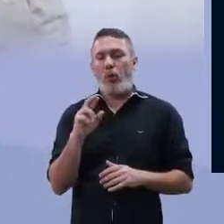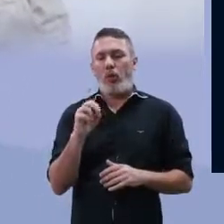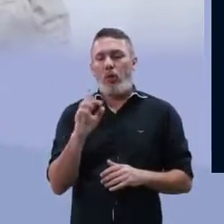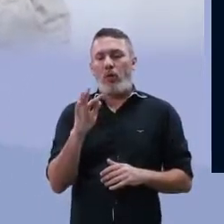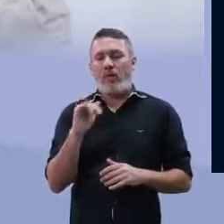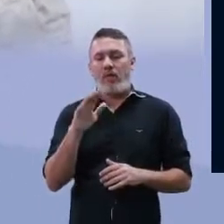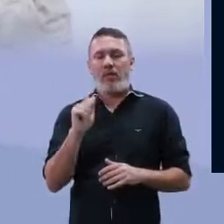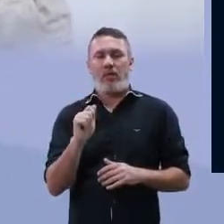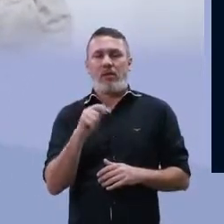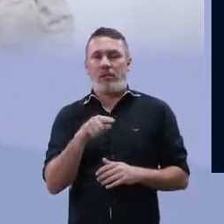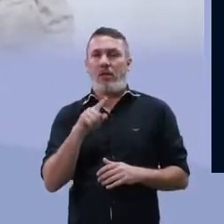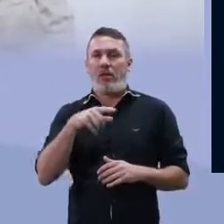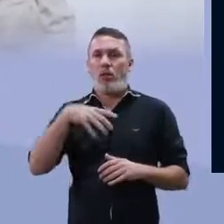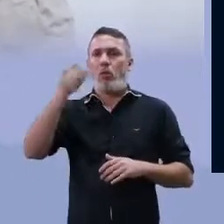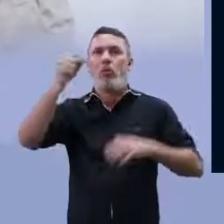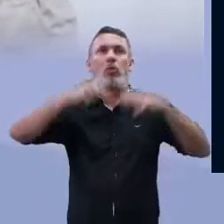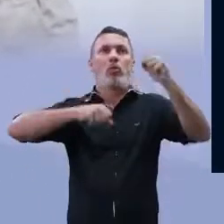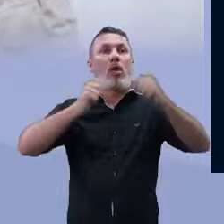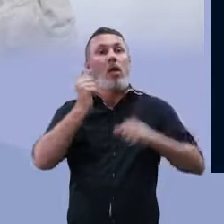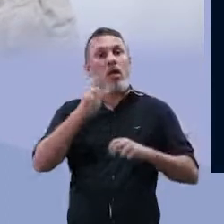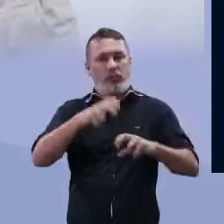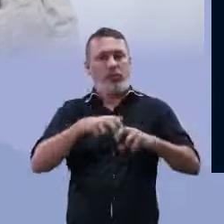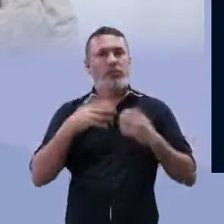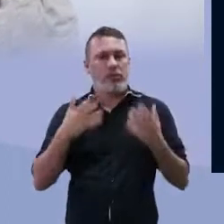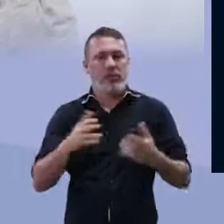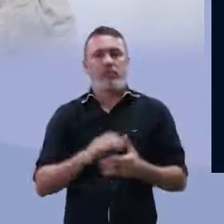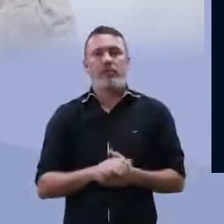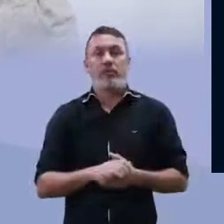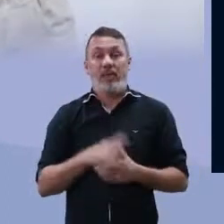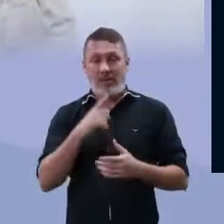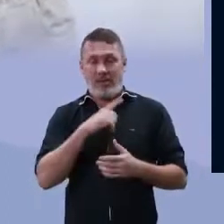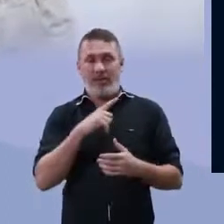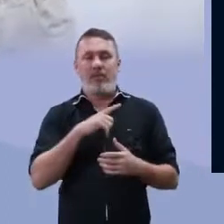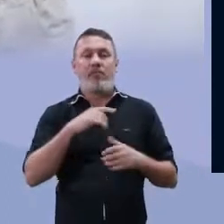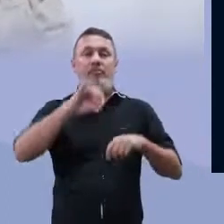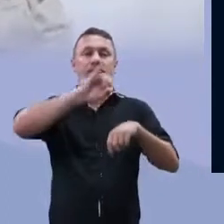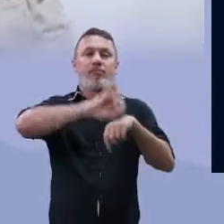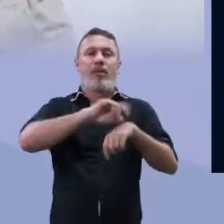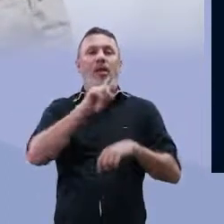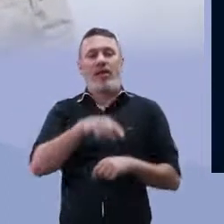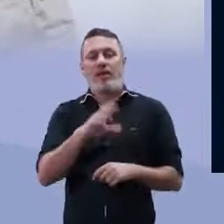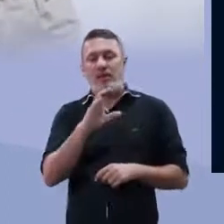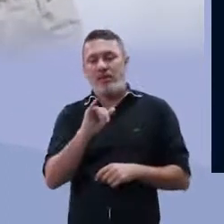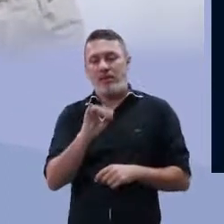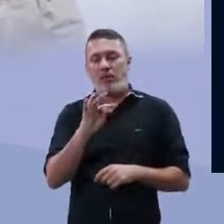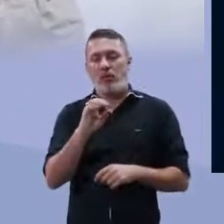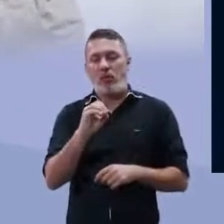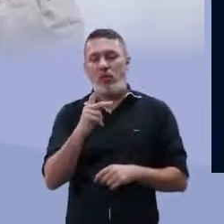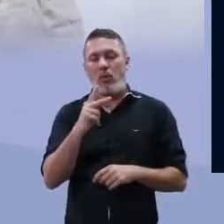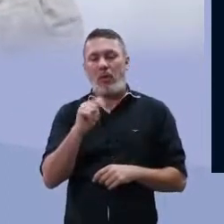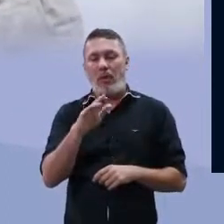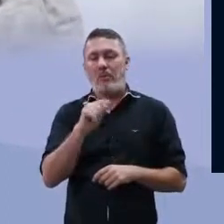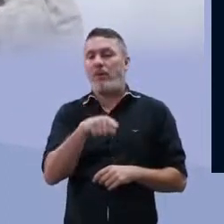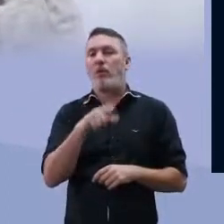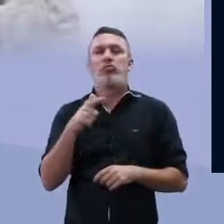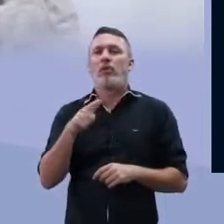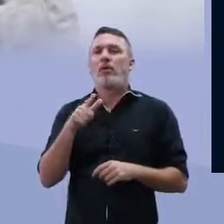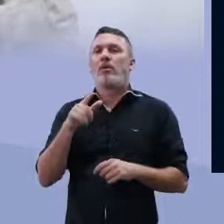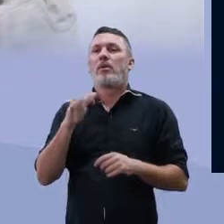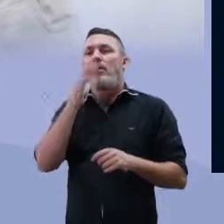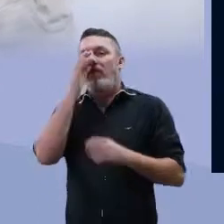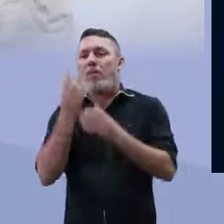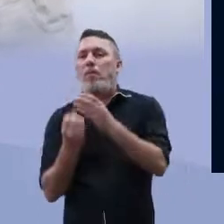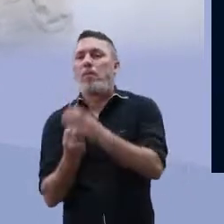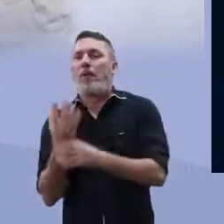apresentarem clorofila. A gente chama de bactérioclorofila. E essa clorofila fica no citoplasma.